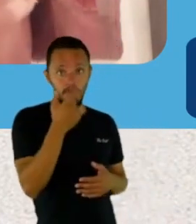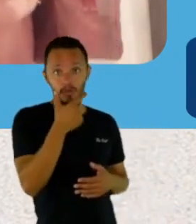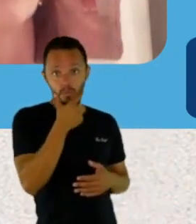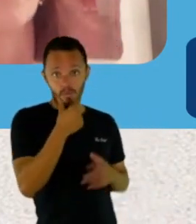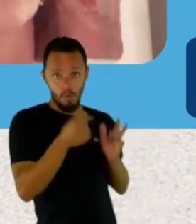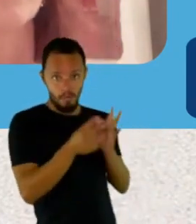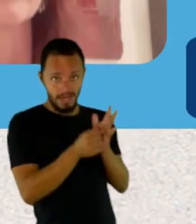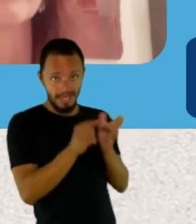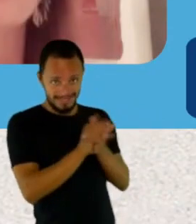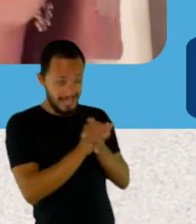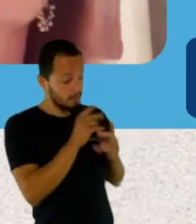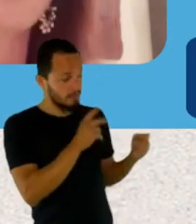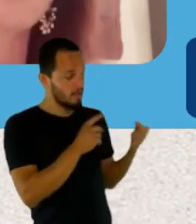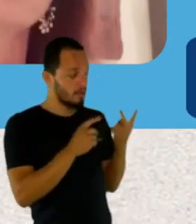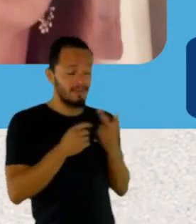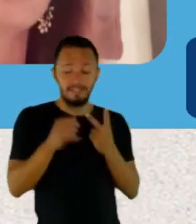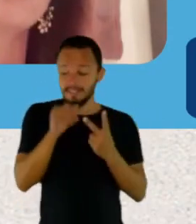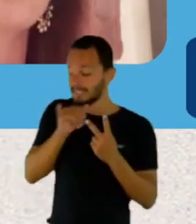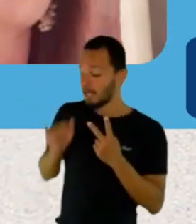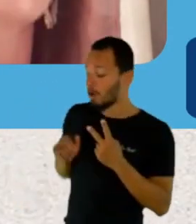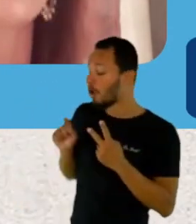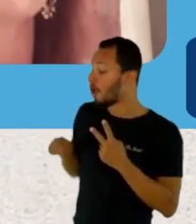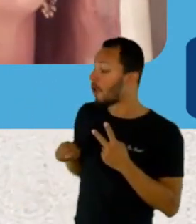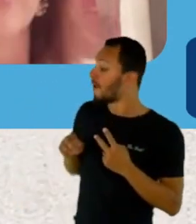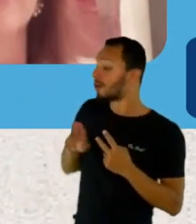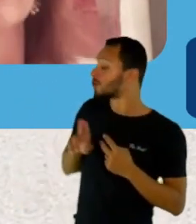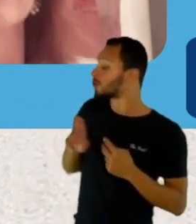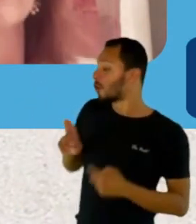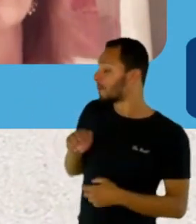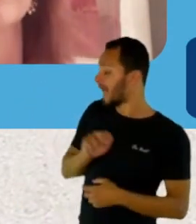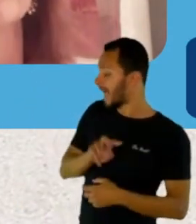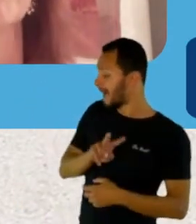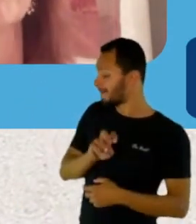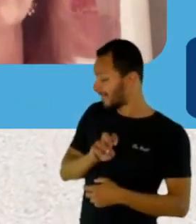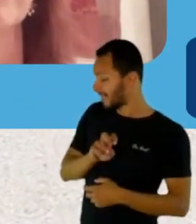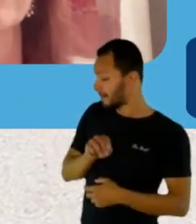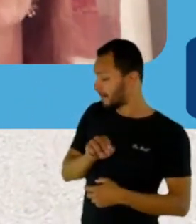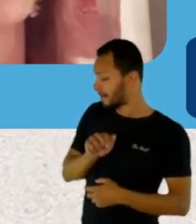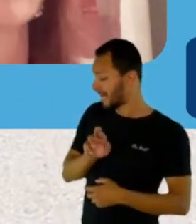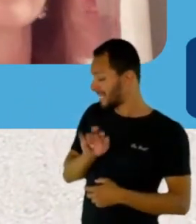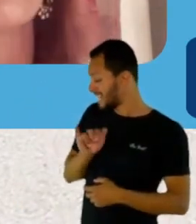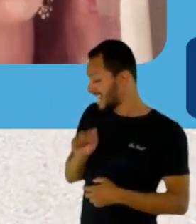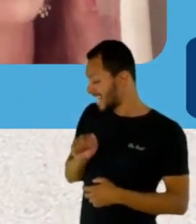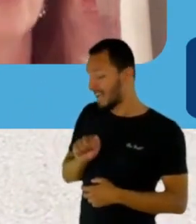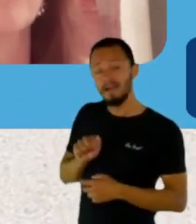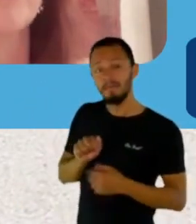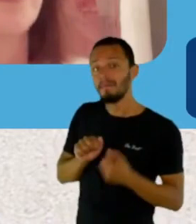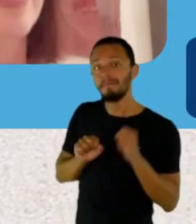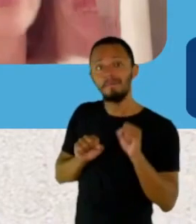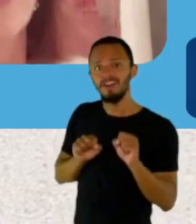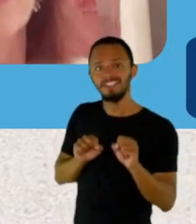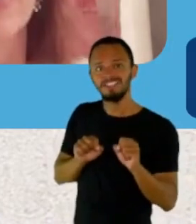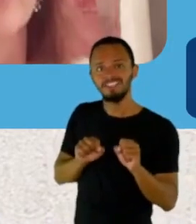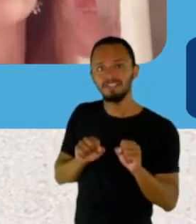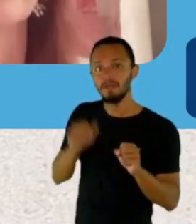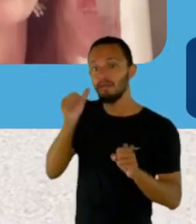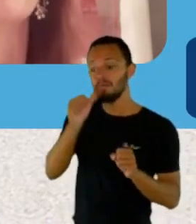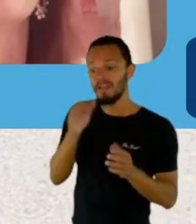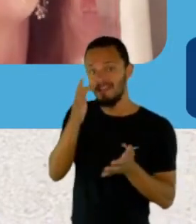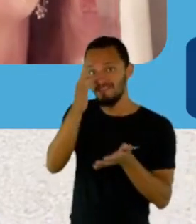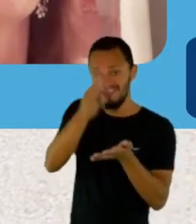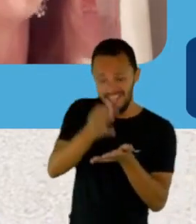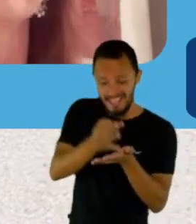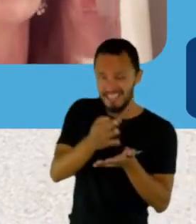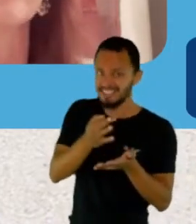existem contos que tem um pouco de... Tem mulheres fiéis, digamos assim. Não vou falar que tem religião, porque não é o caso.